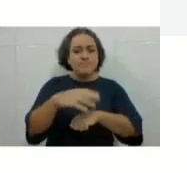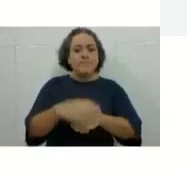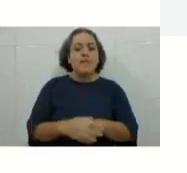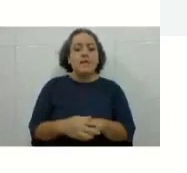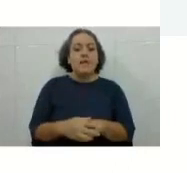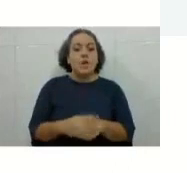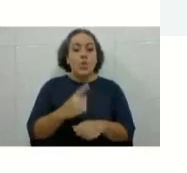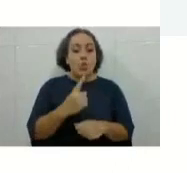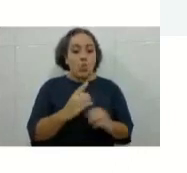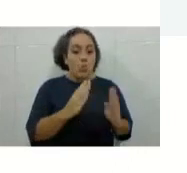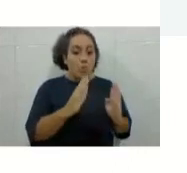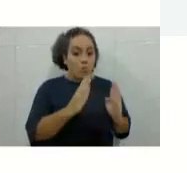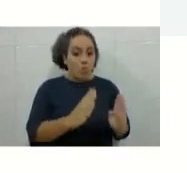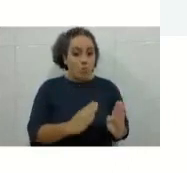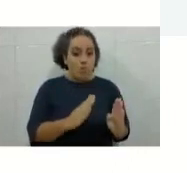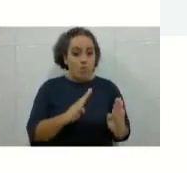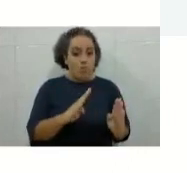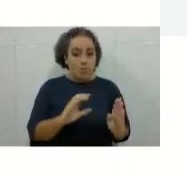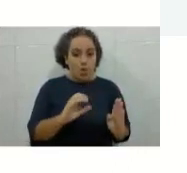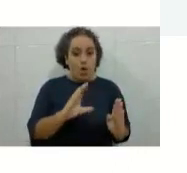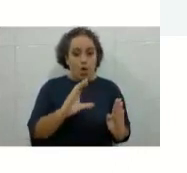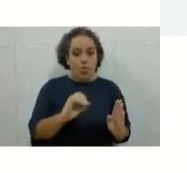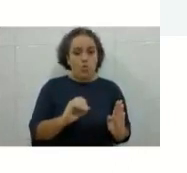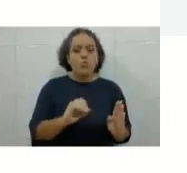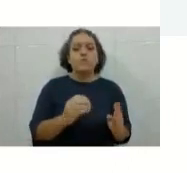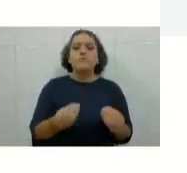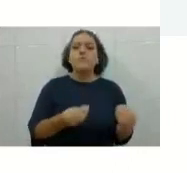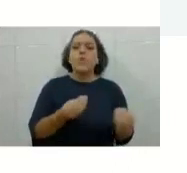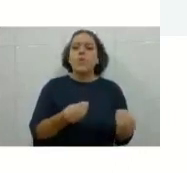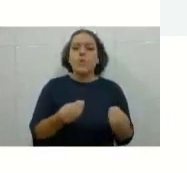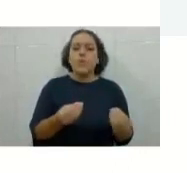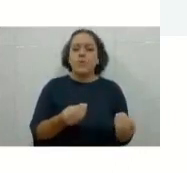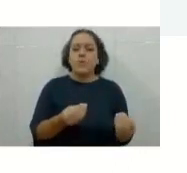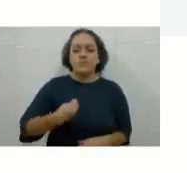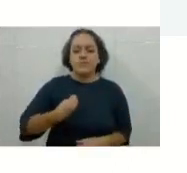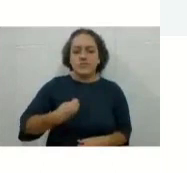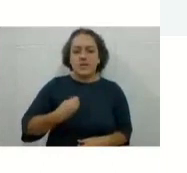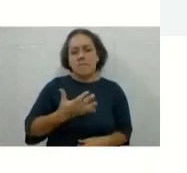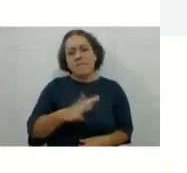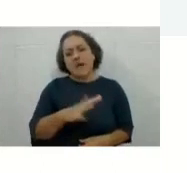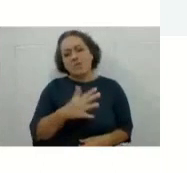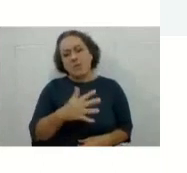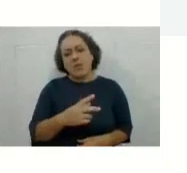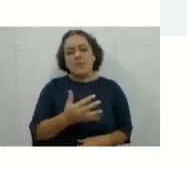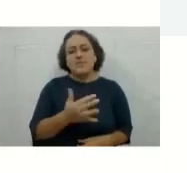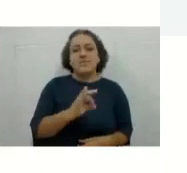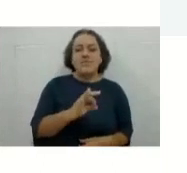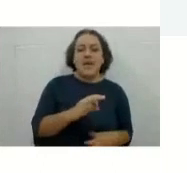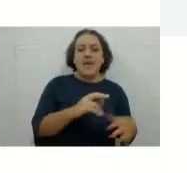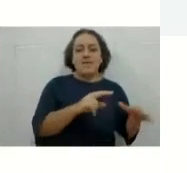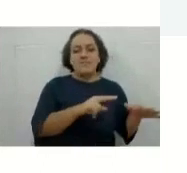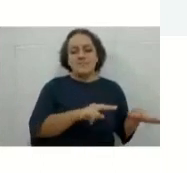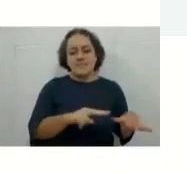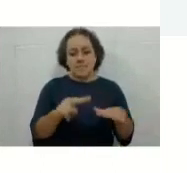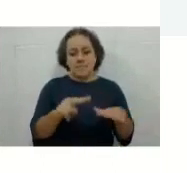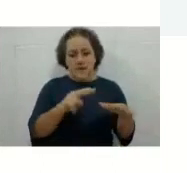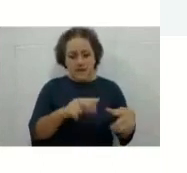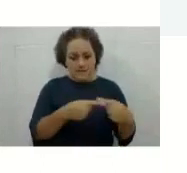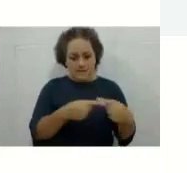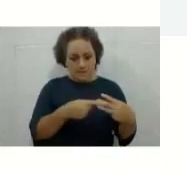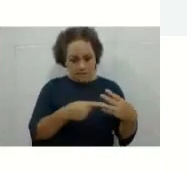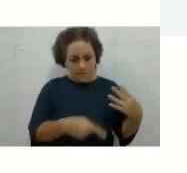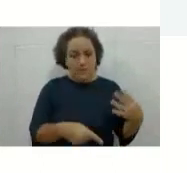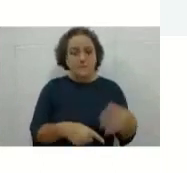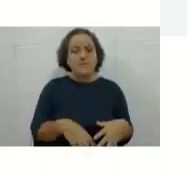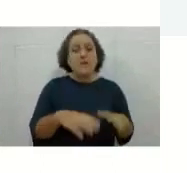funciona funciona em mais ou menos 10 semanas, certo? Então, vocês entraram